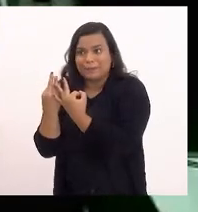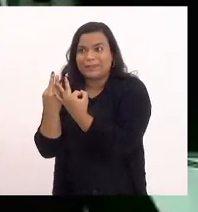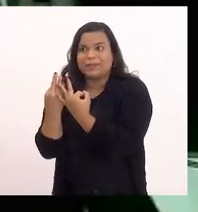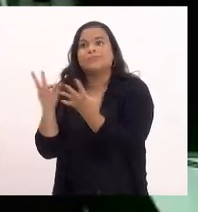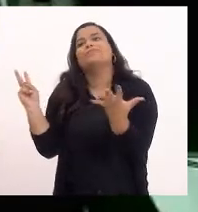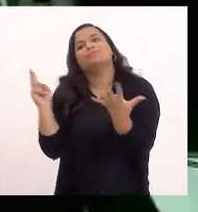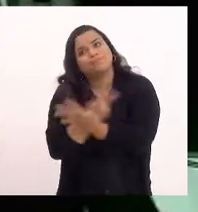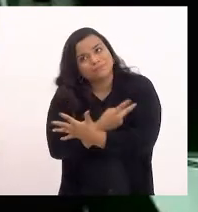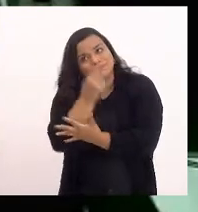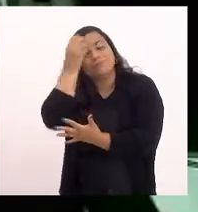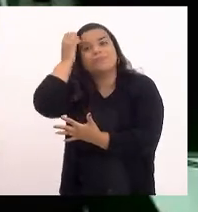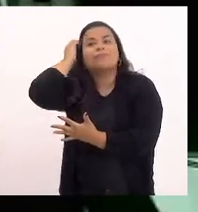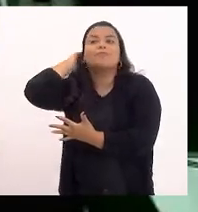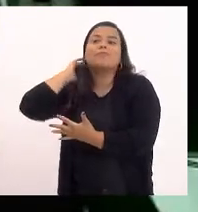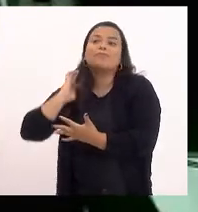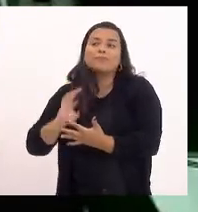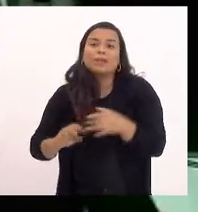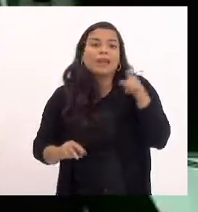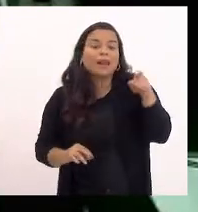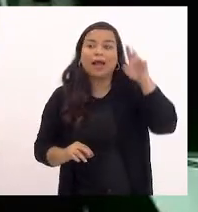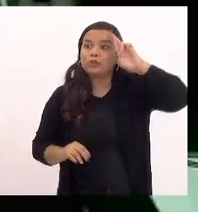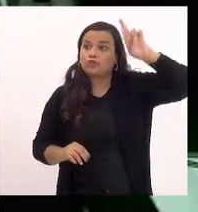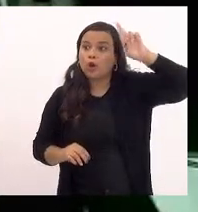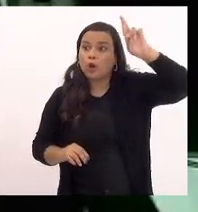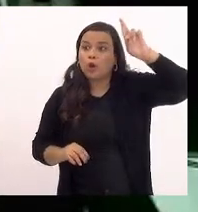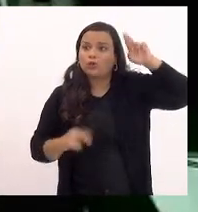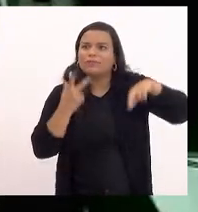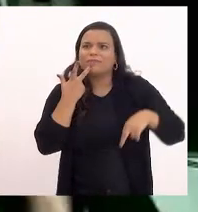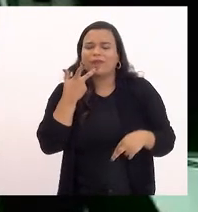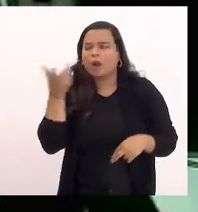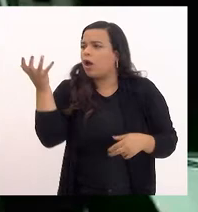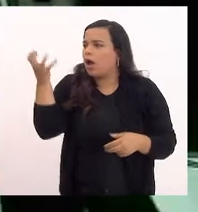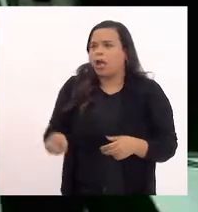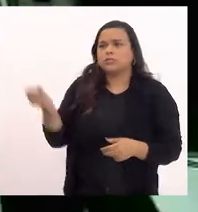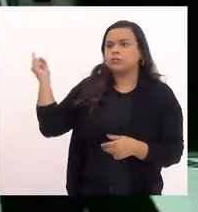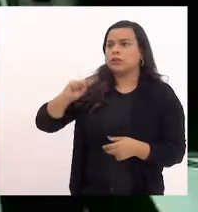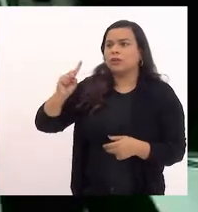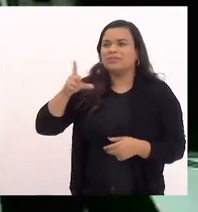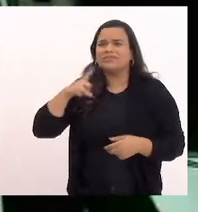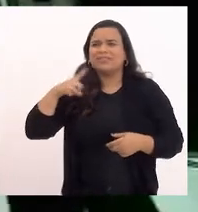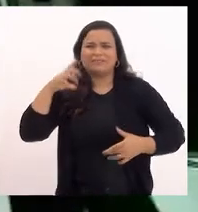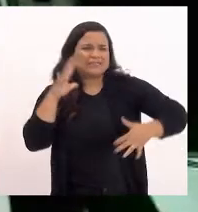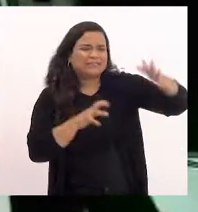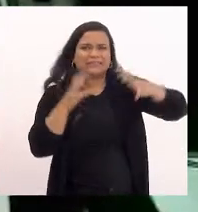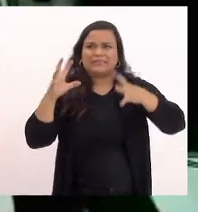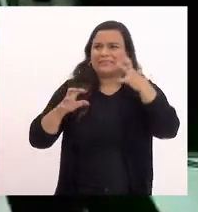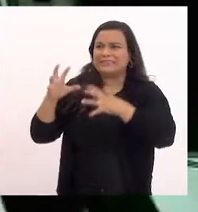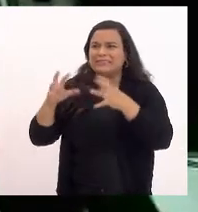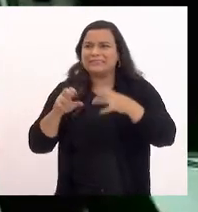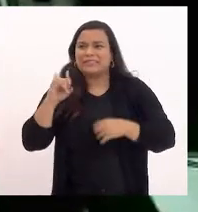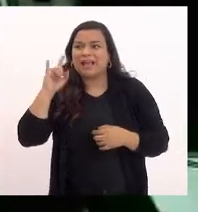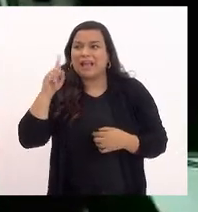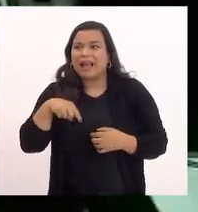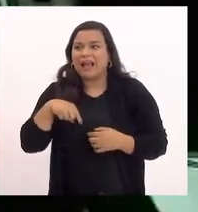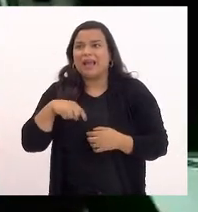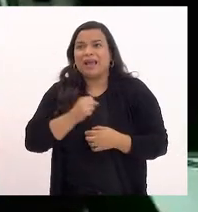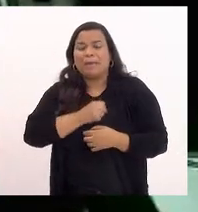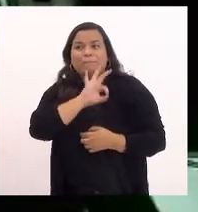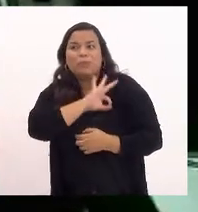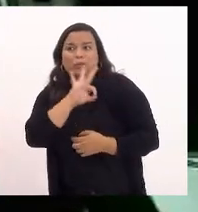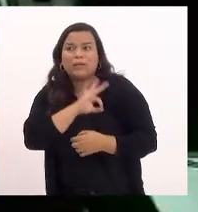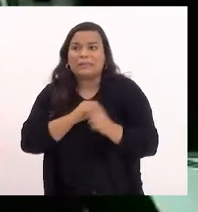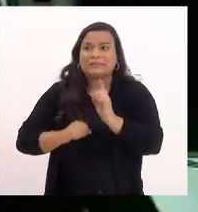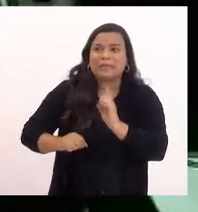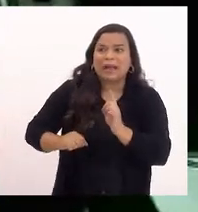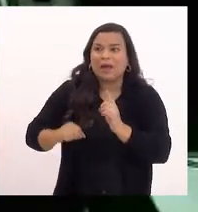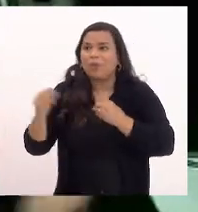também a recusa do dono do quiosque que aí tem uma confusão ali se é um PM se não é se a concessão estava